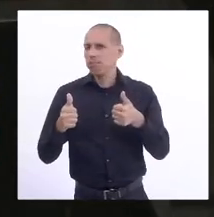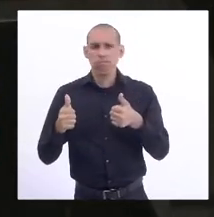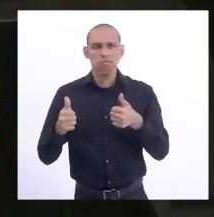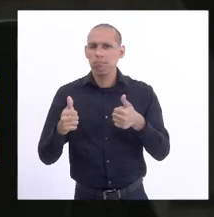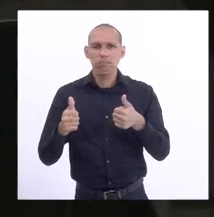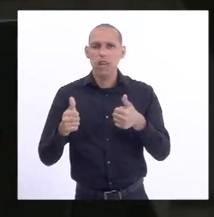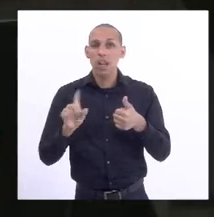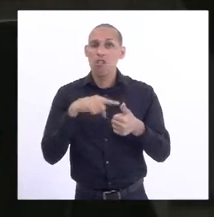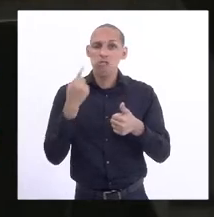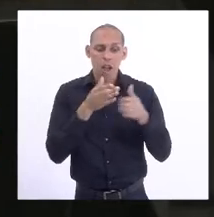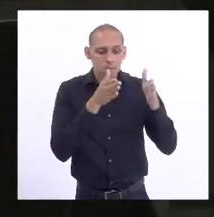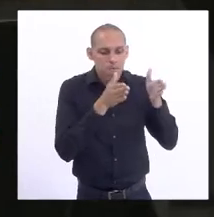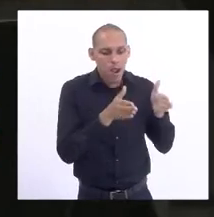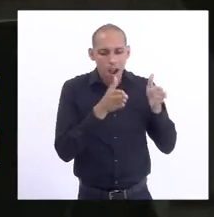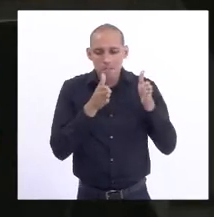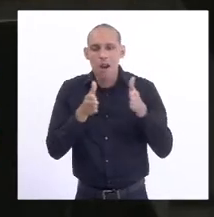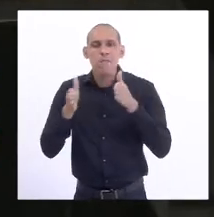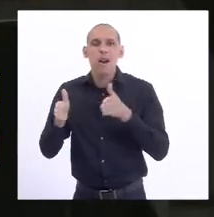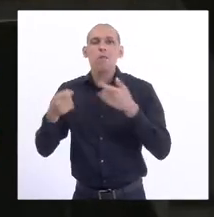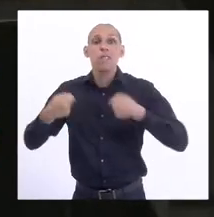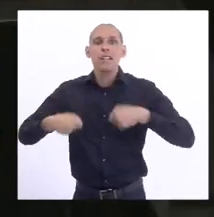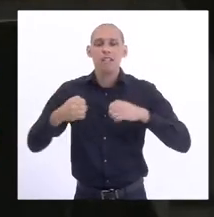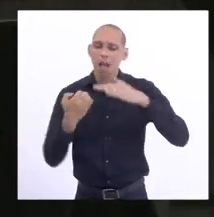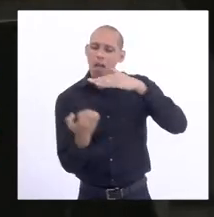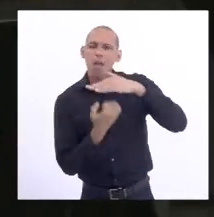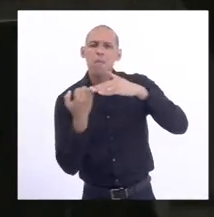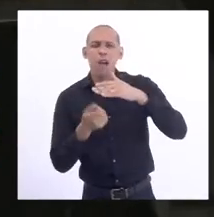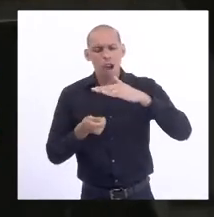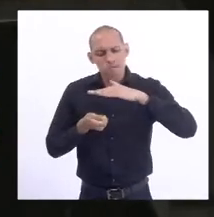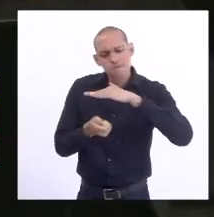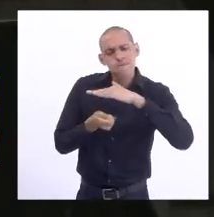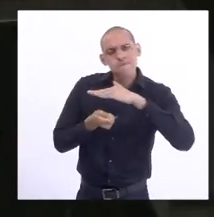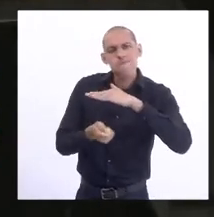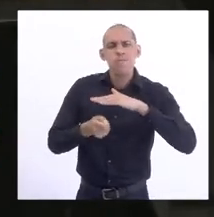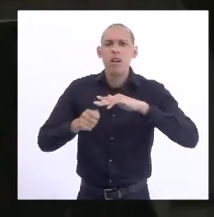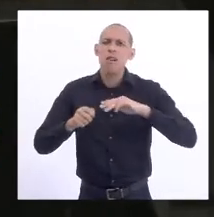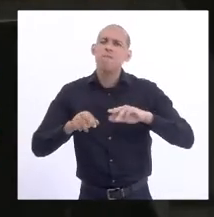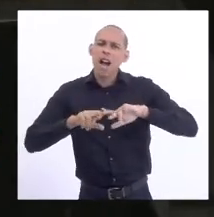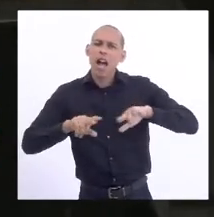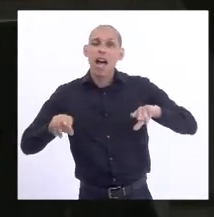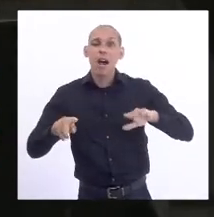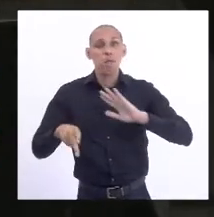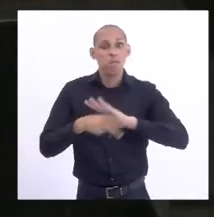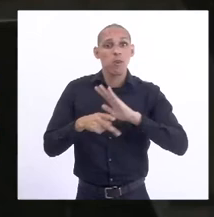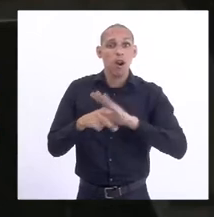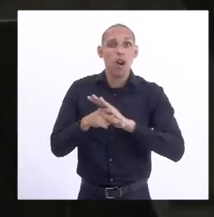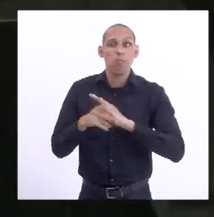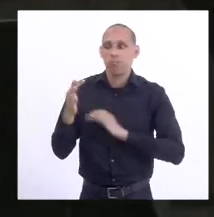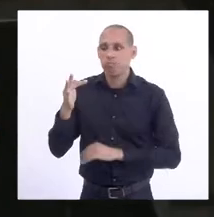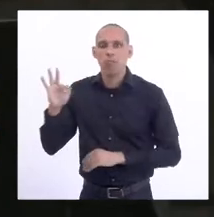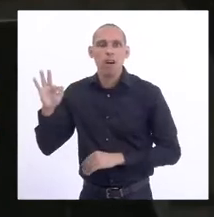tem que ter organizações e investimentos continuados das três instâncias de poder